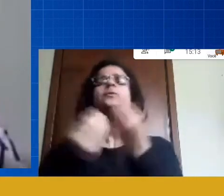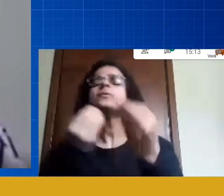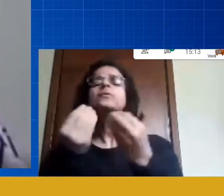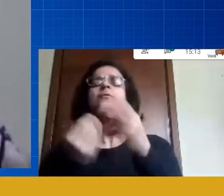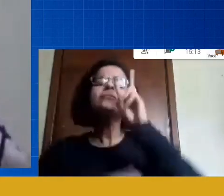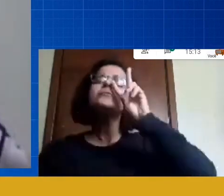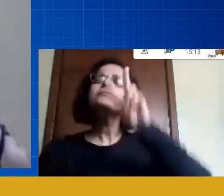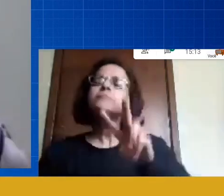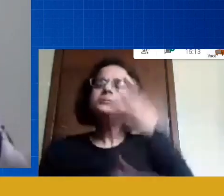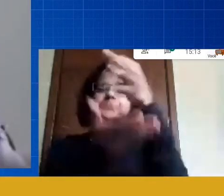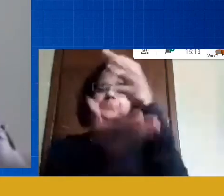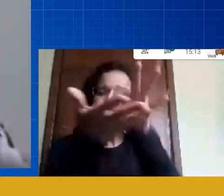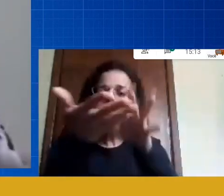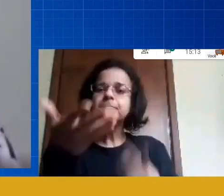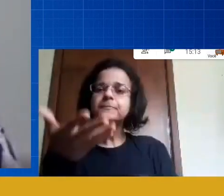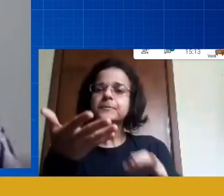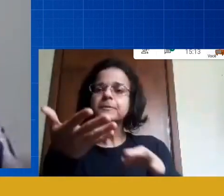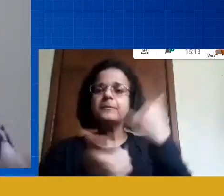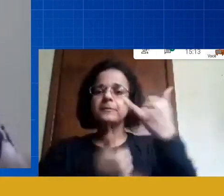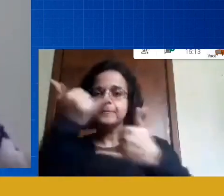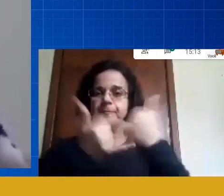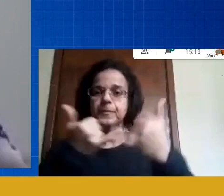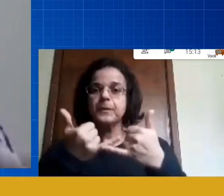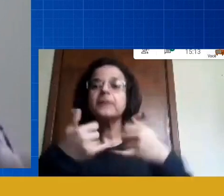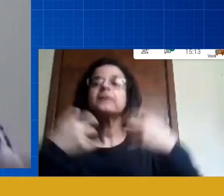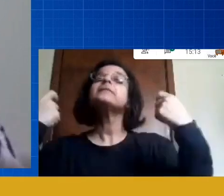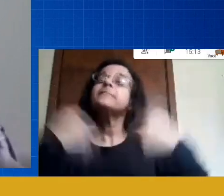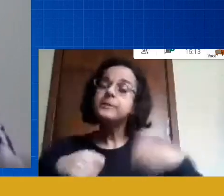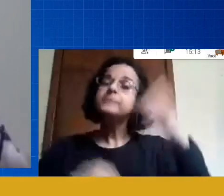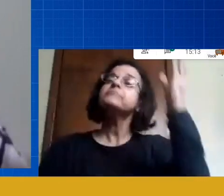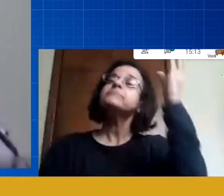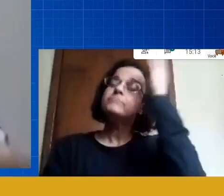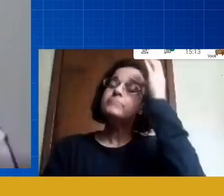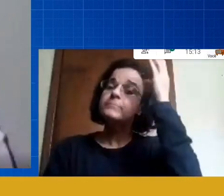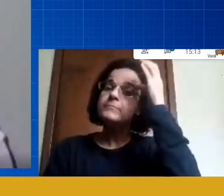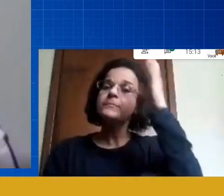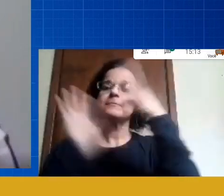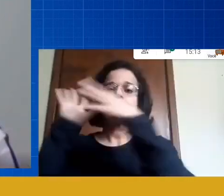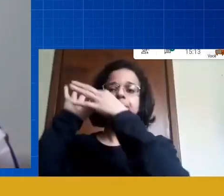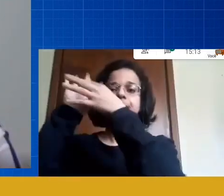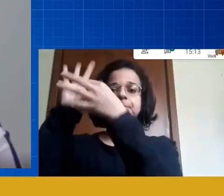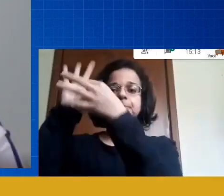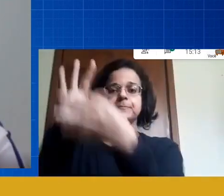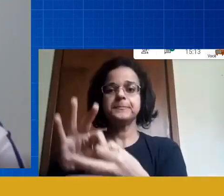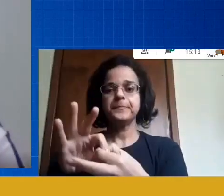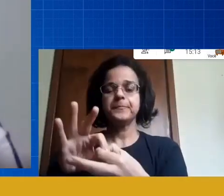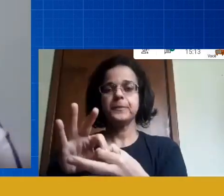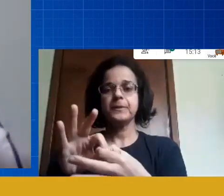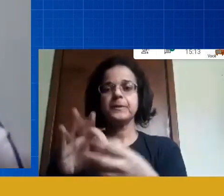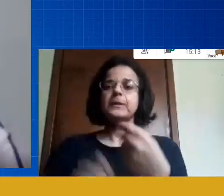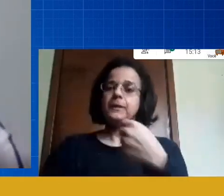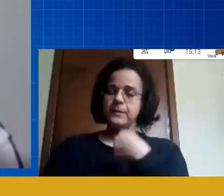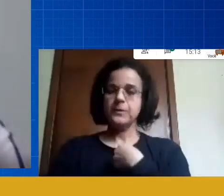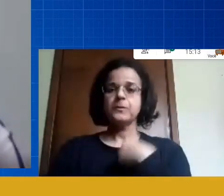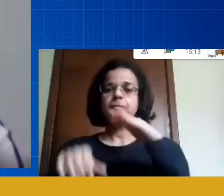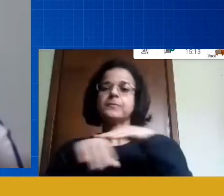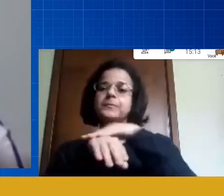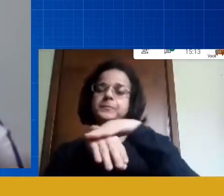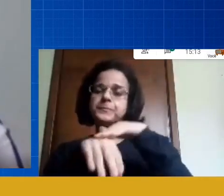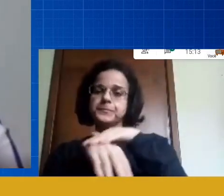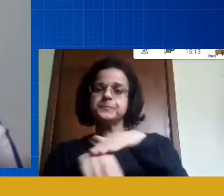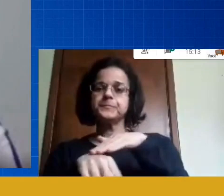que você bem colocou é preciso uma mentalidade é preciso um contexto eu tenho conversado com os meus